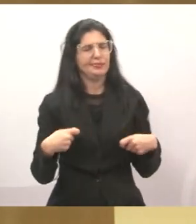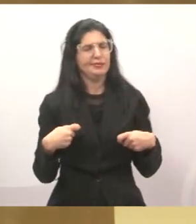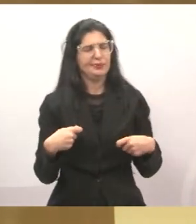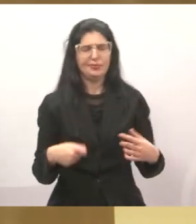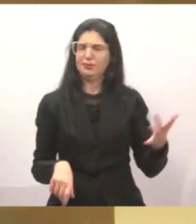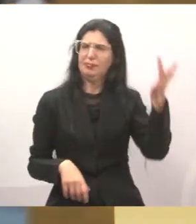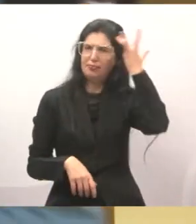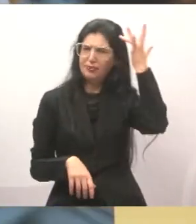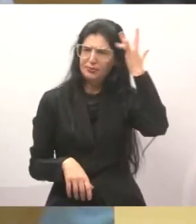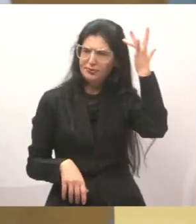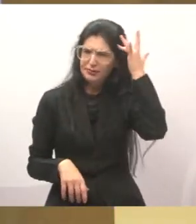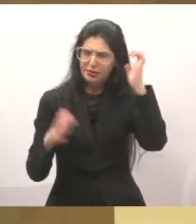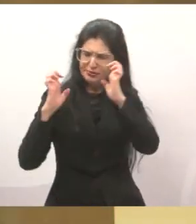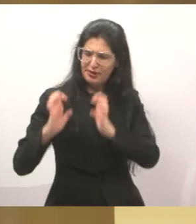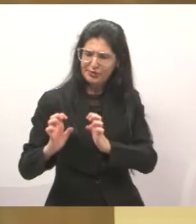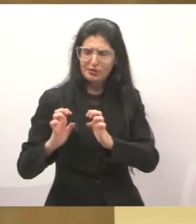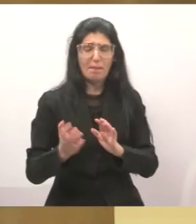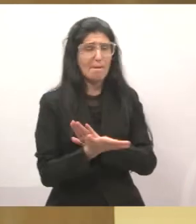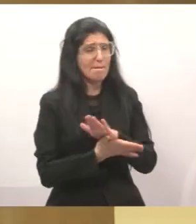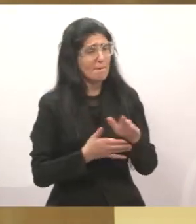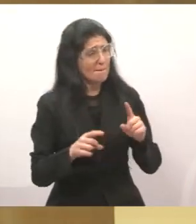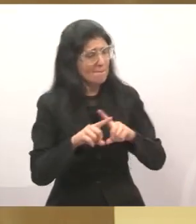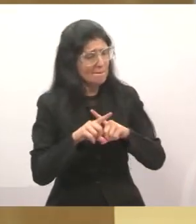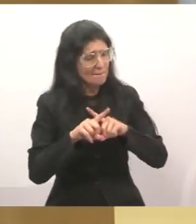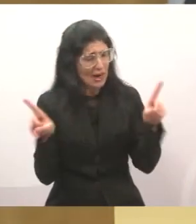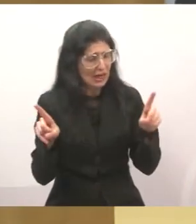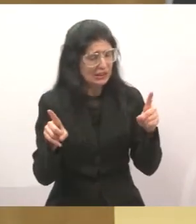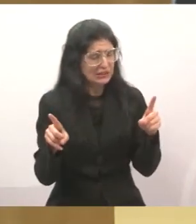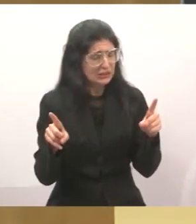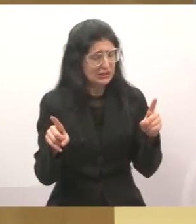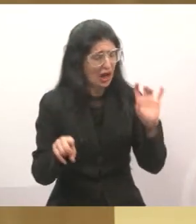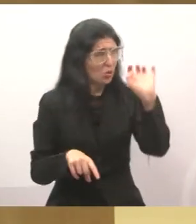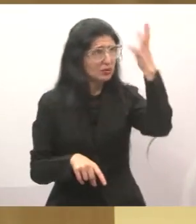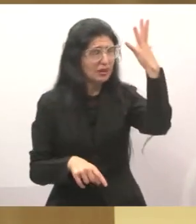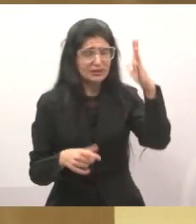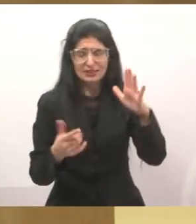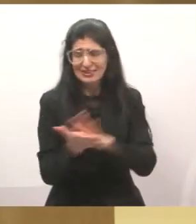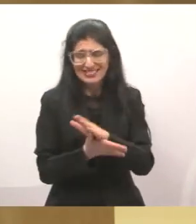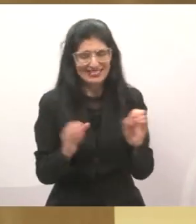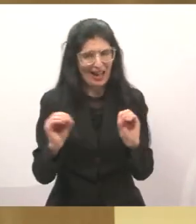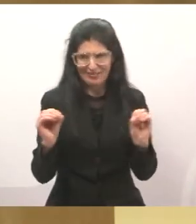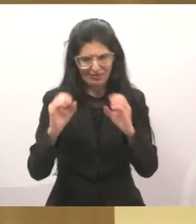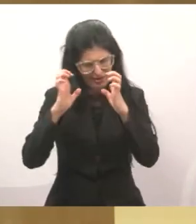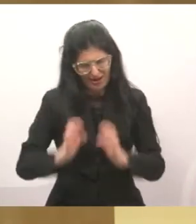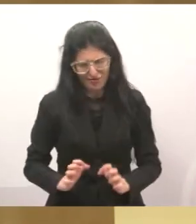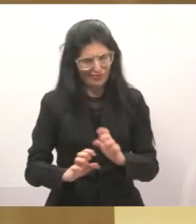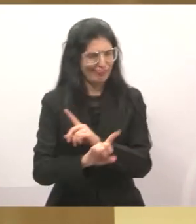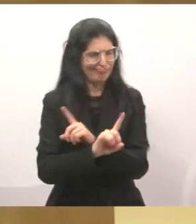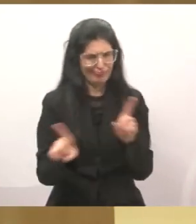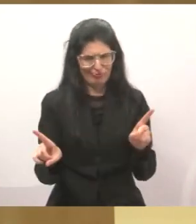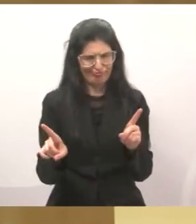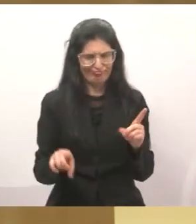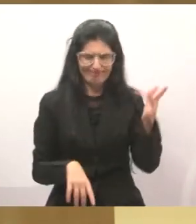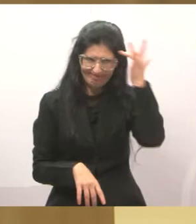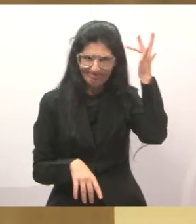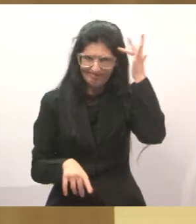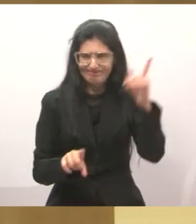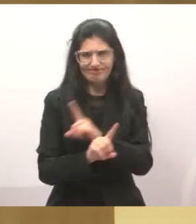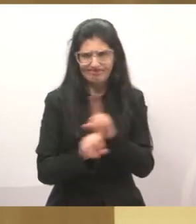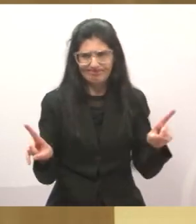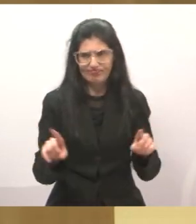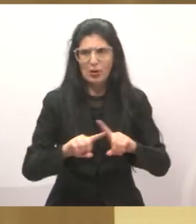o que a gente não está vendo. Portanto, minha gente, eu fico muito tranquilo aqui,